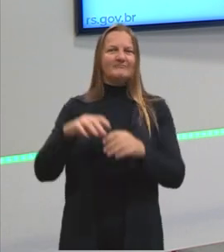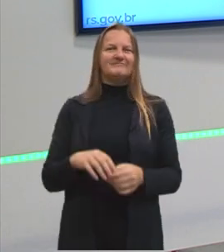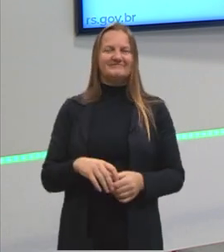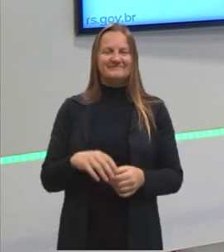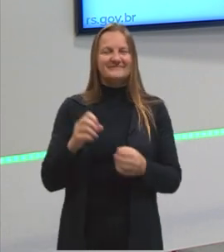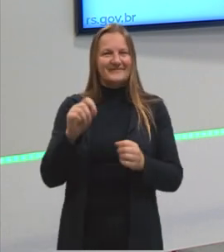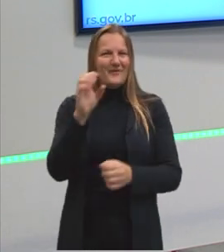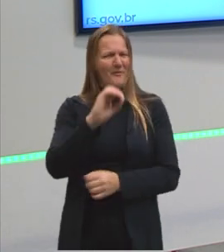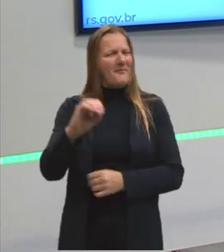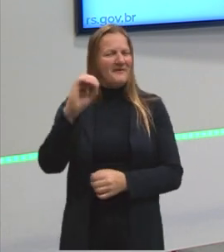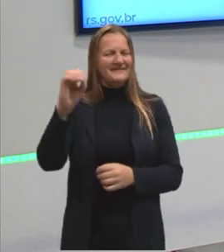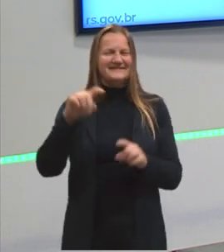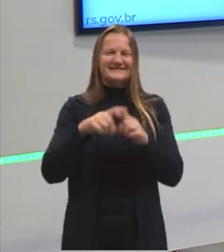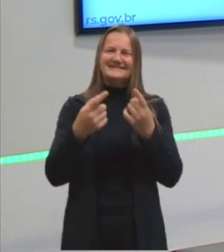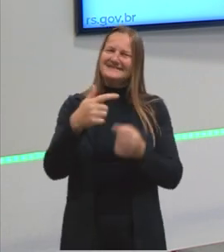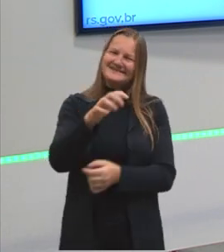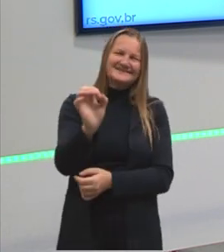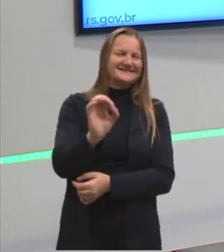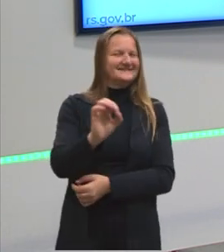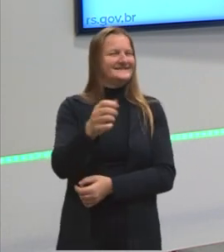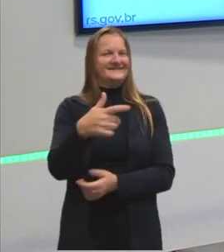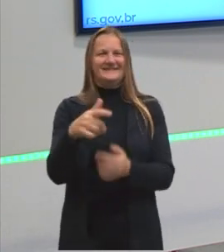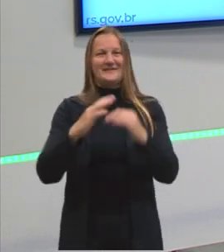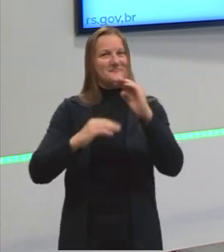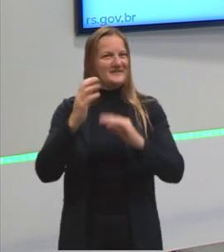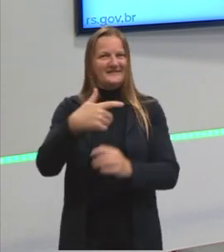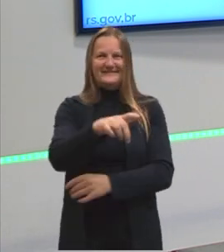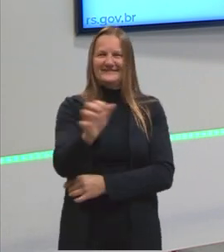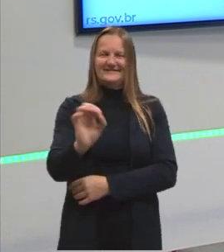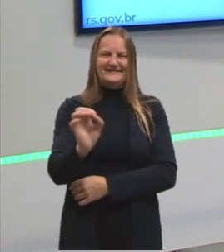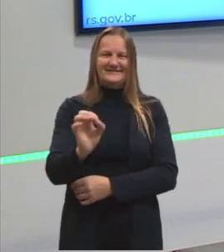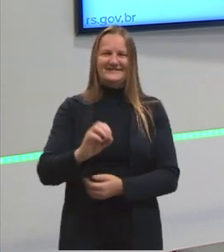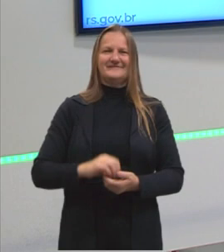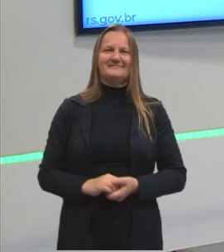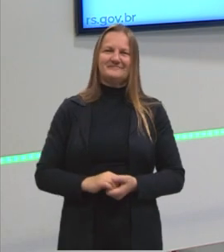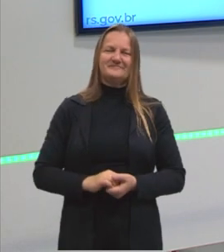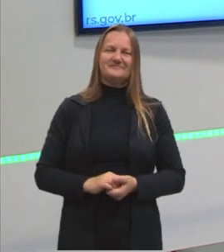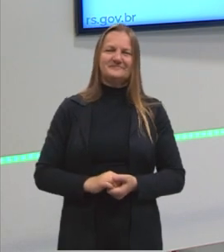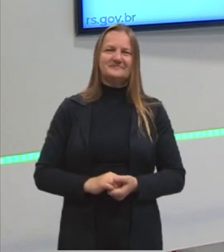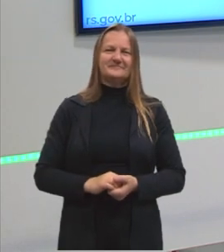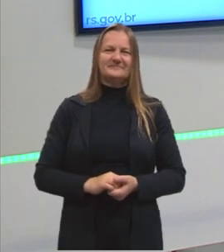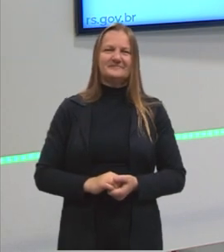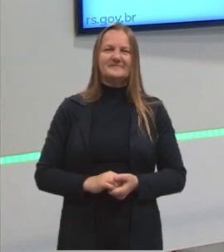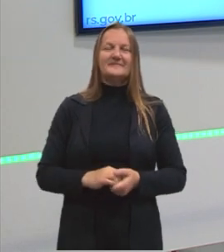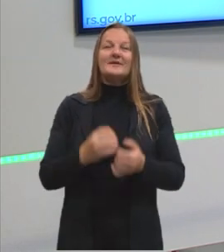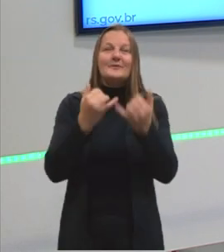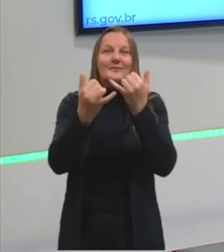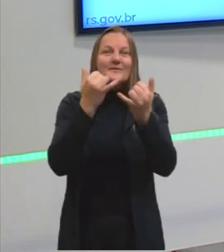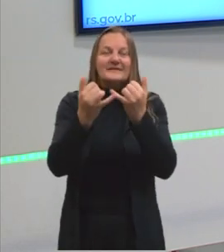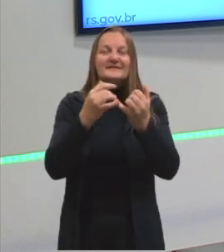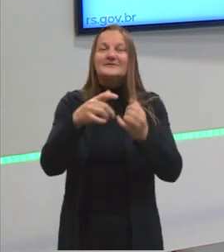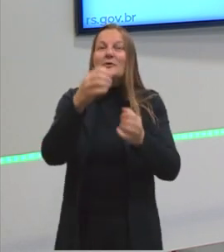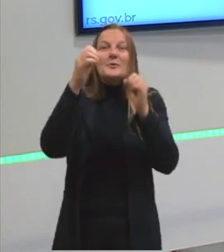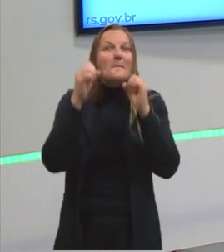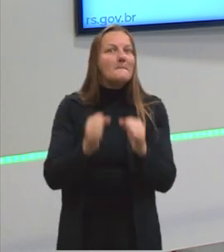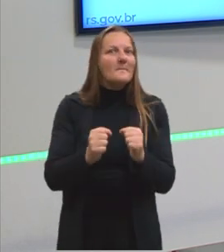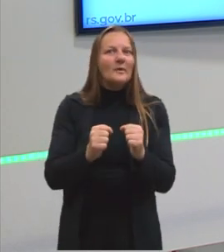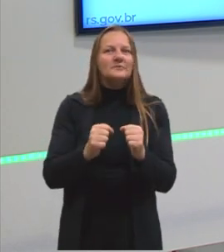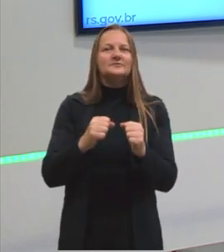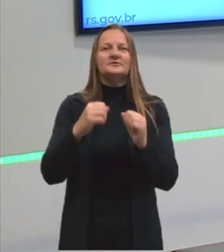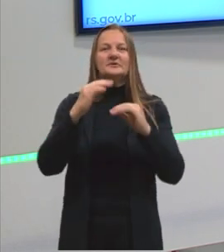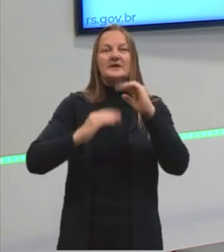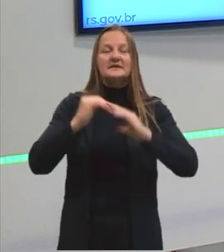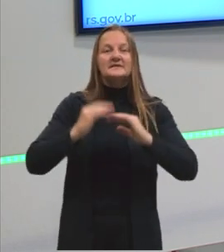Seria ótimo, né? Mas a gente sabe que na prática isso não acontece. Então, como os exercícios não podem fazer